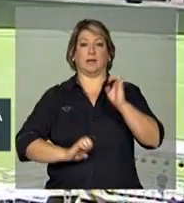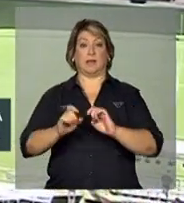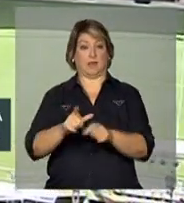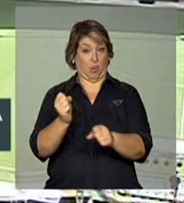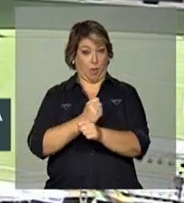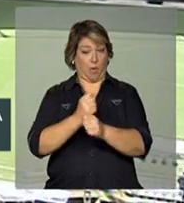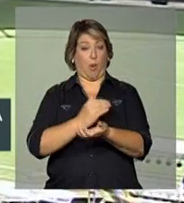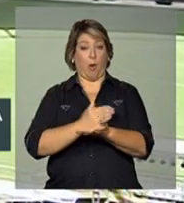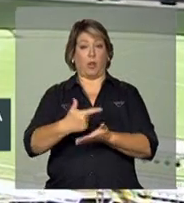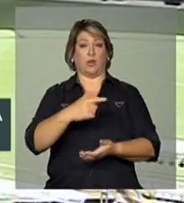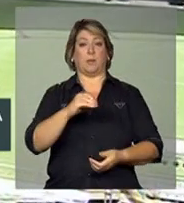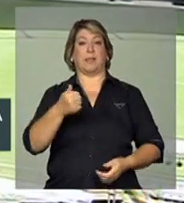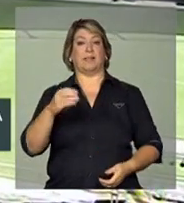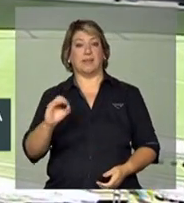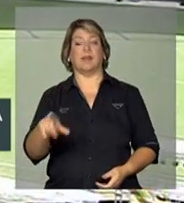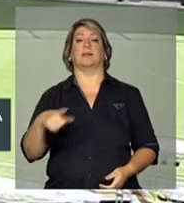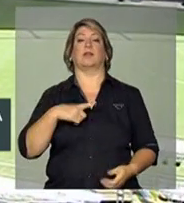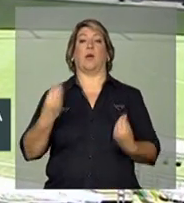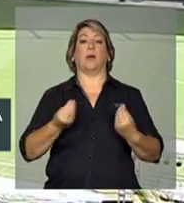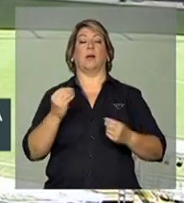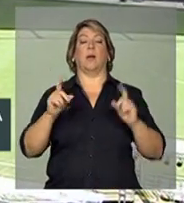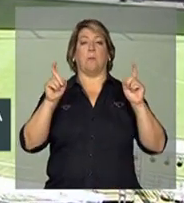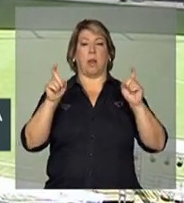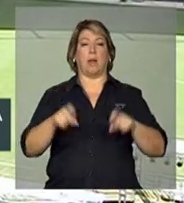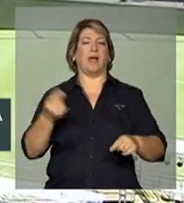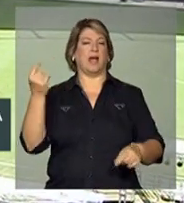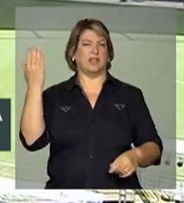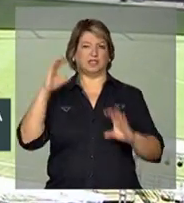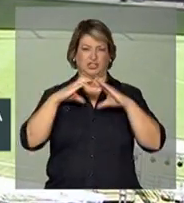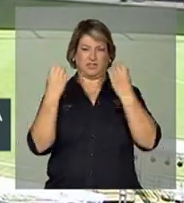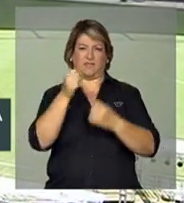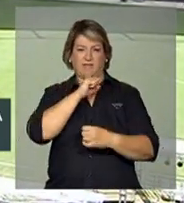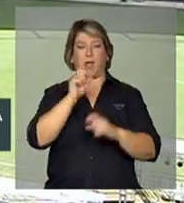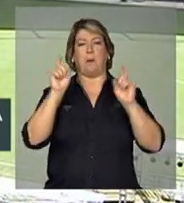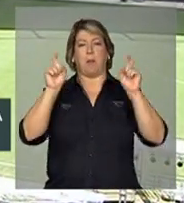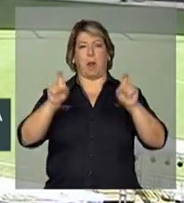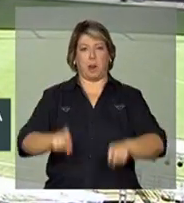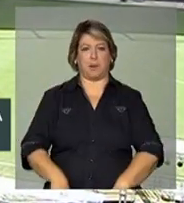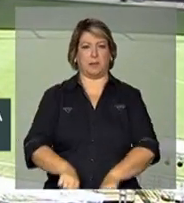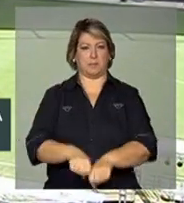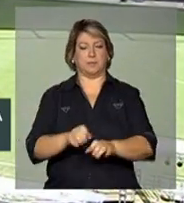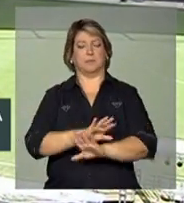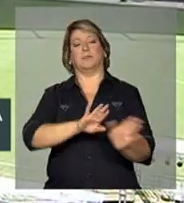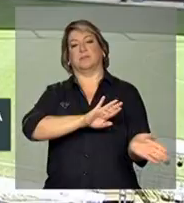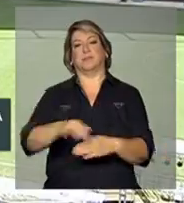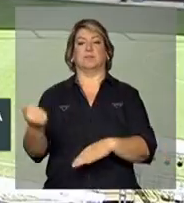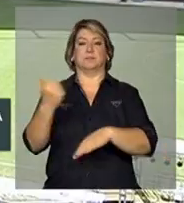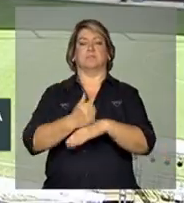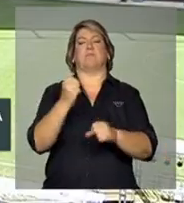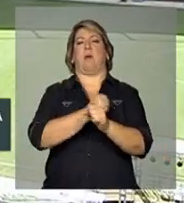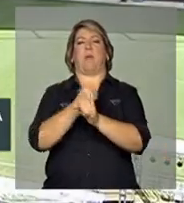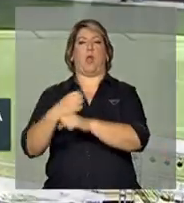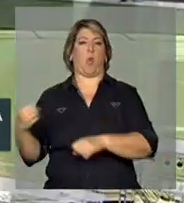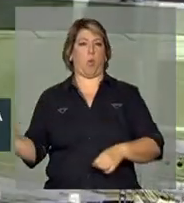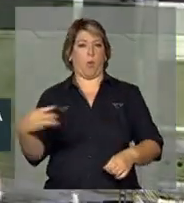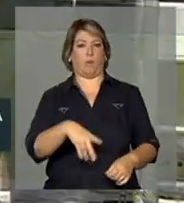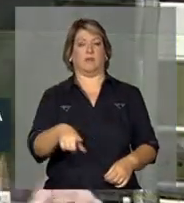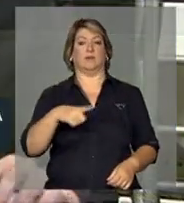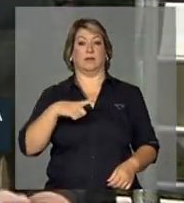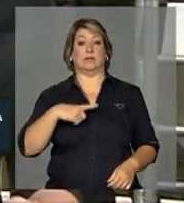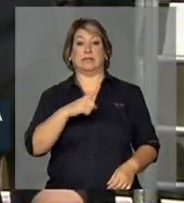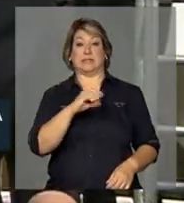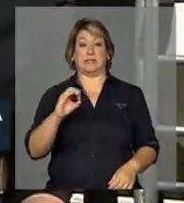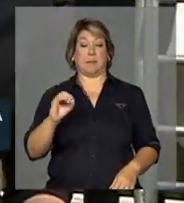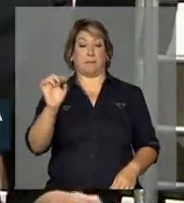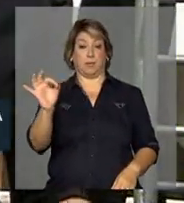2010 e contou com a demolição do antigo estádio. Para atender questões ambientais, 100% do congreto e